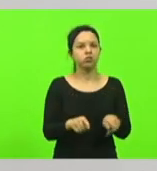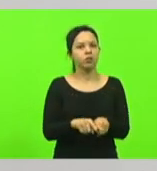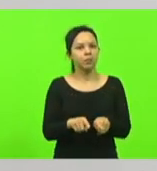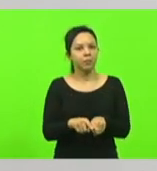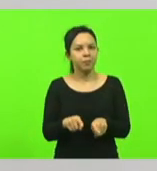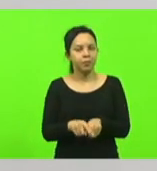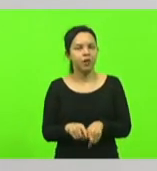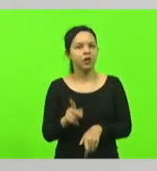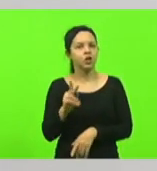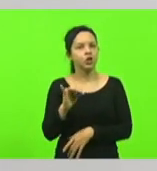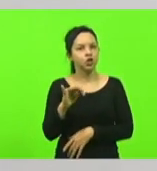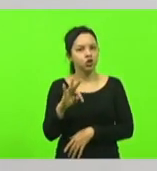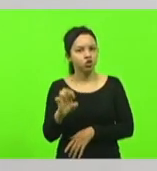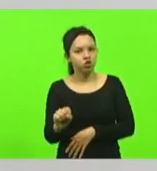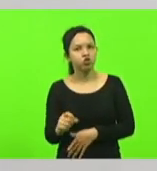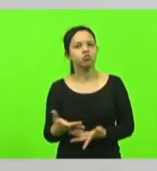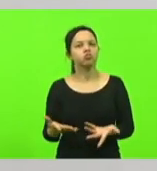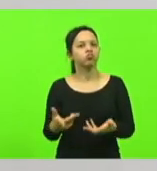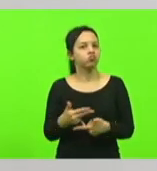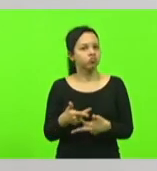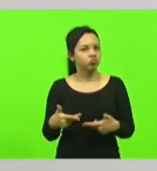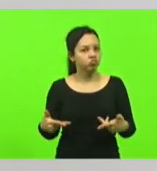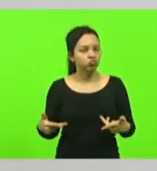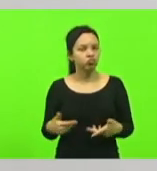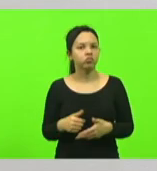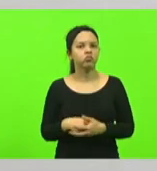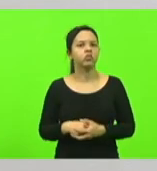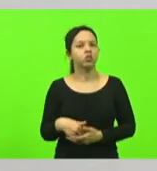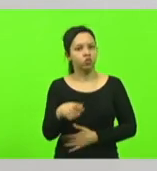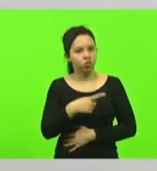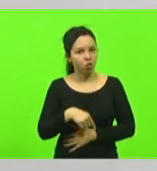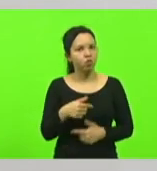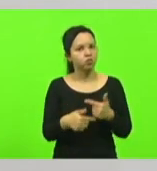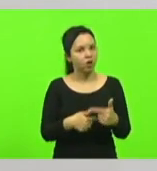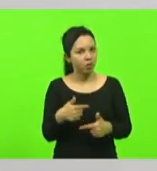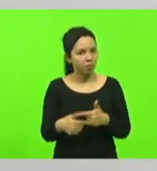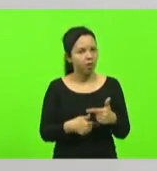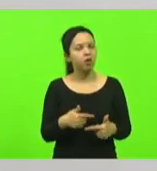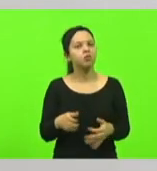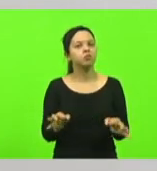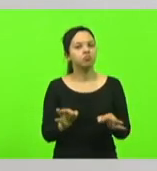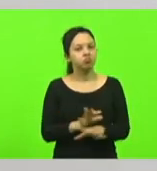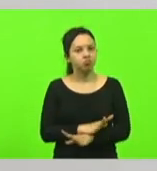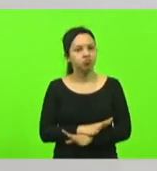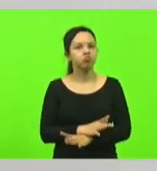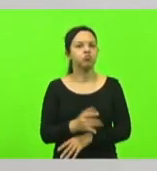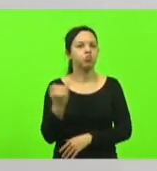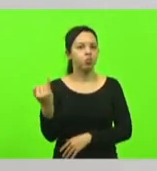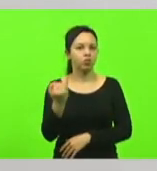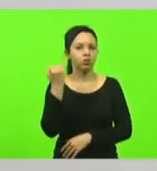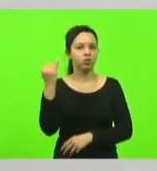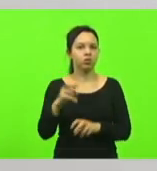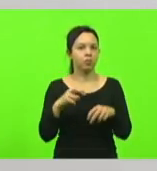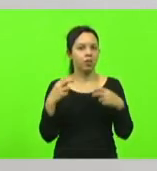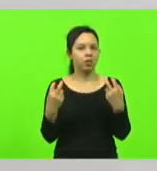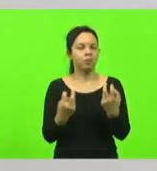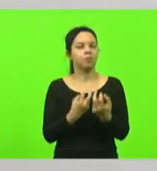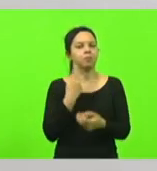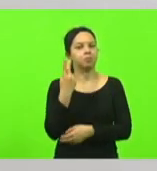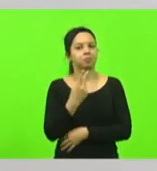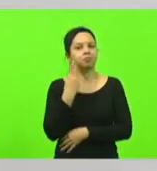Enfim, a nossa parte, nós fizemos. Isso foi muito importante para esse parlamento. E